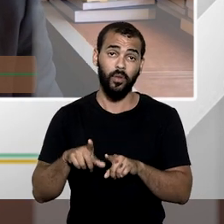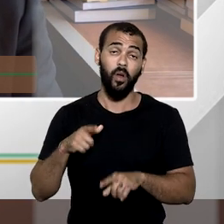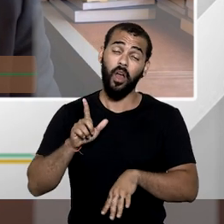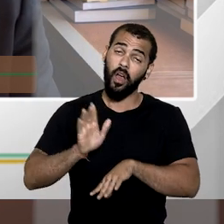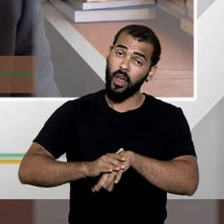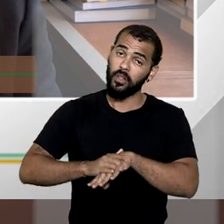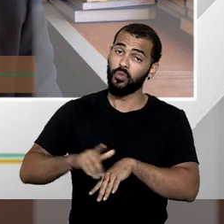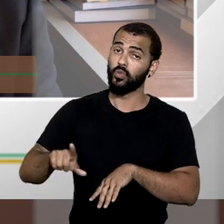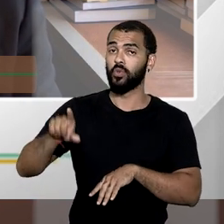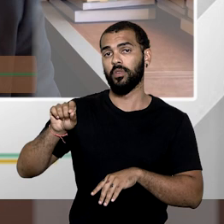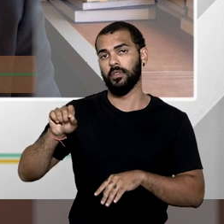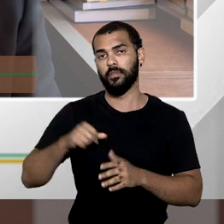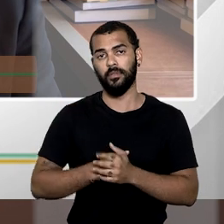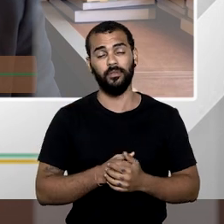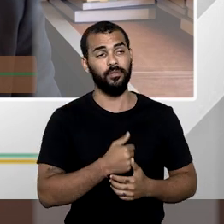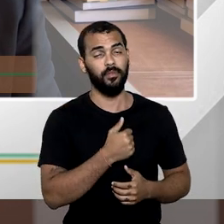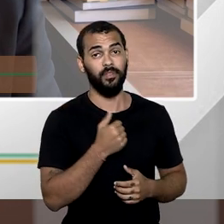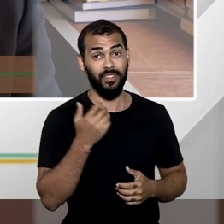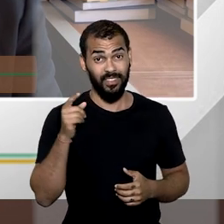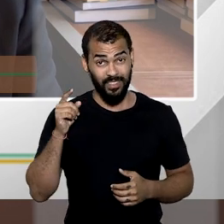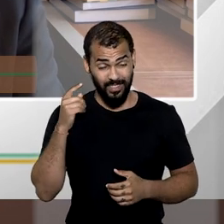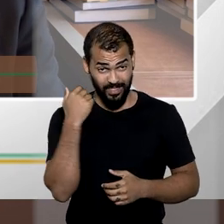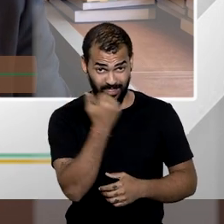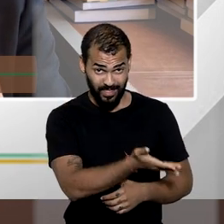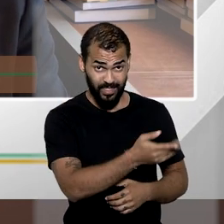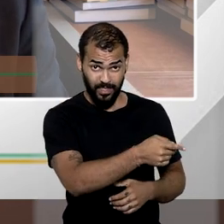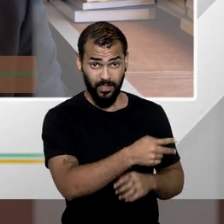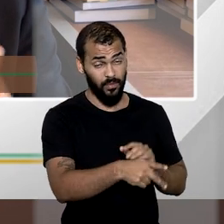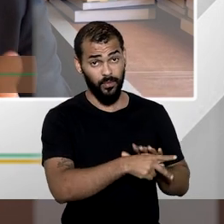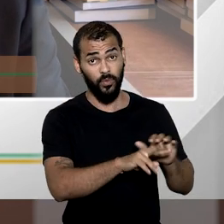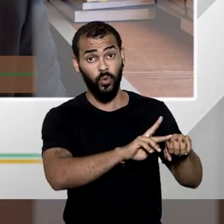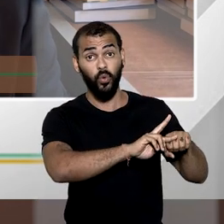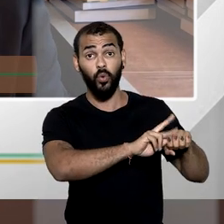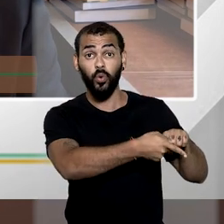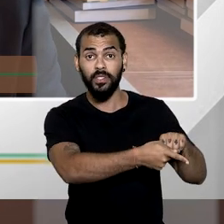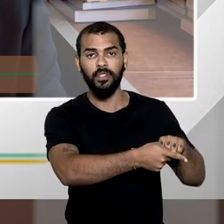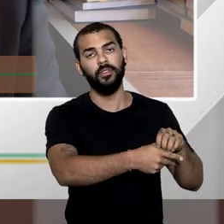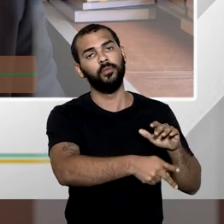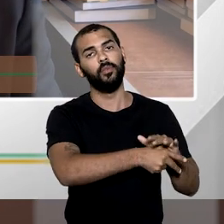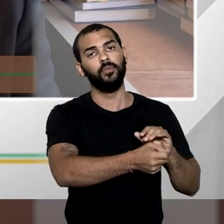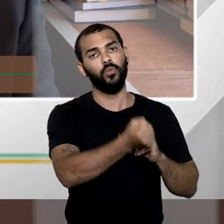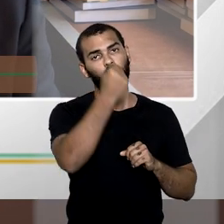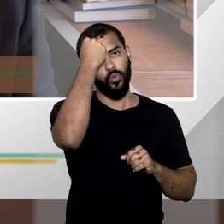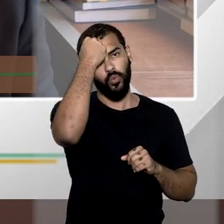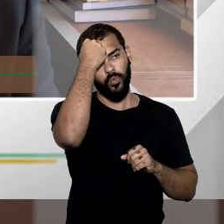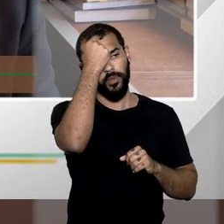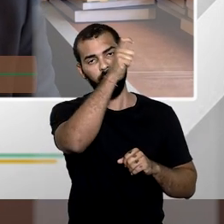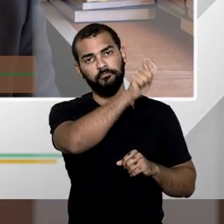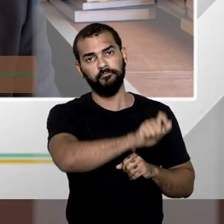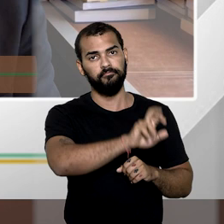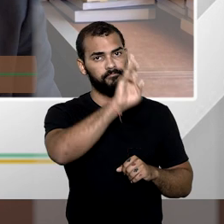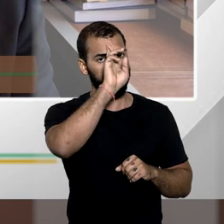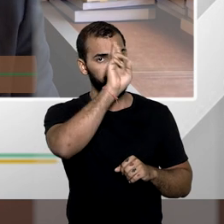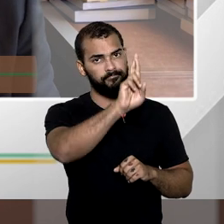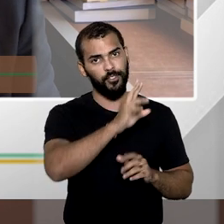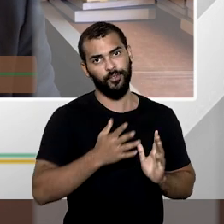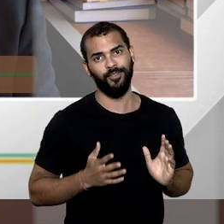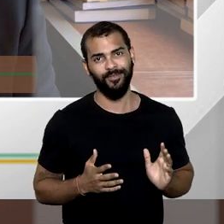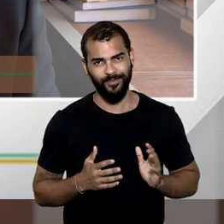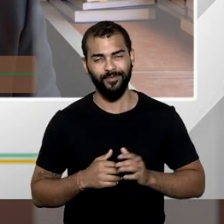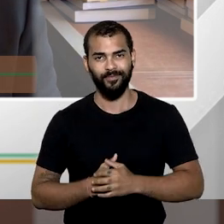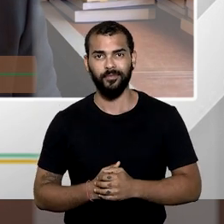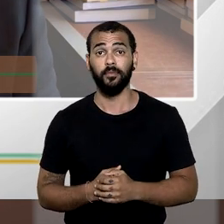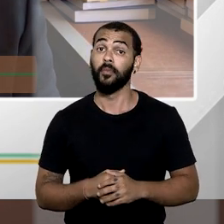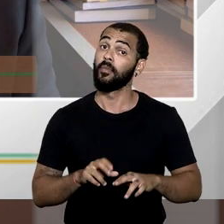E a expropriação é uma consequência da culpa do proprietário. Por isso que